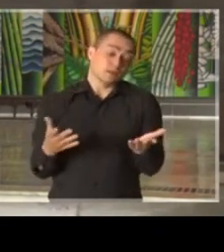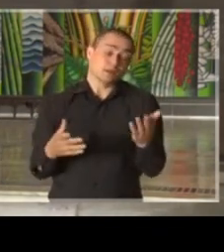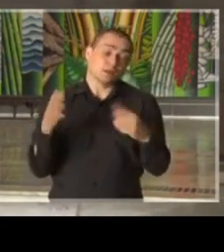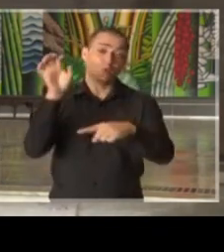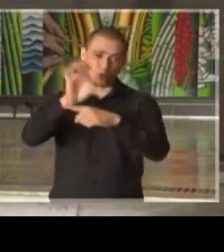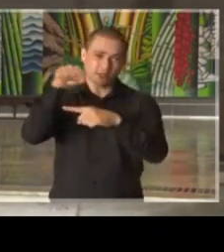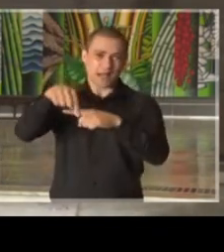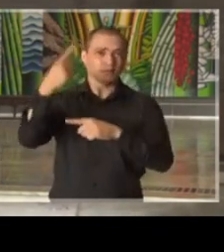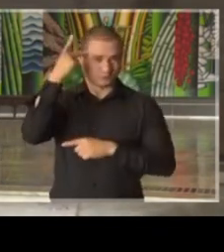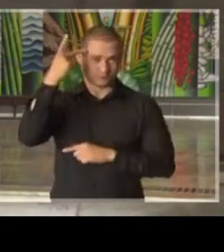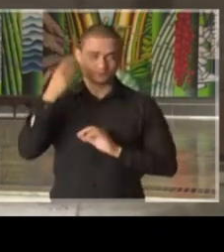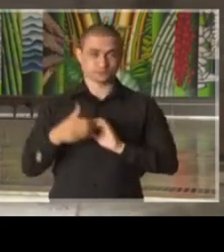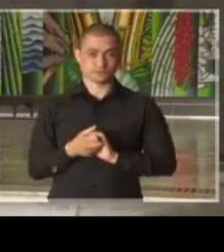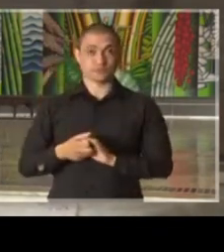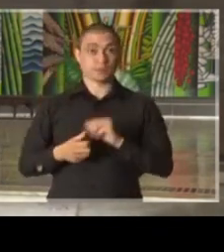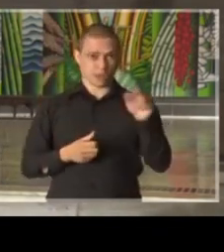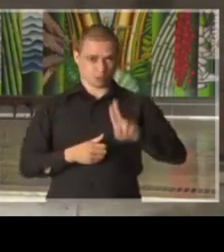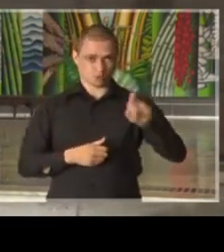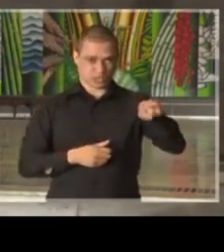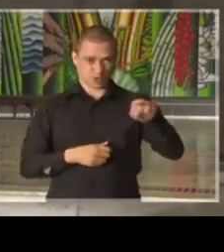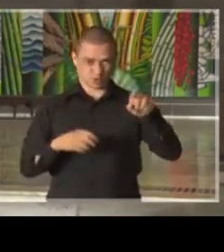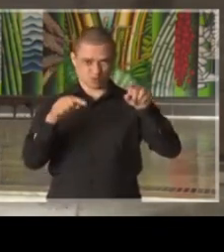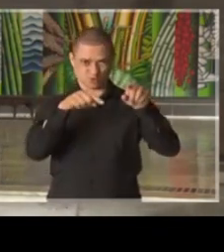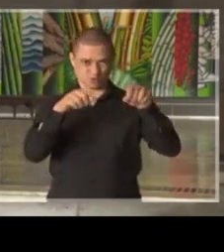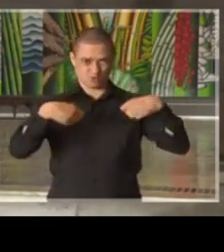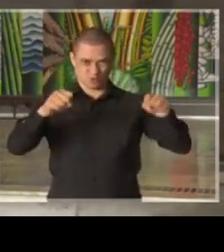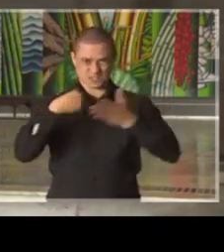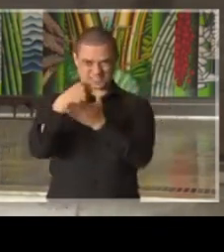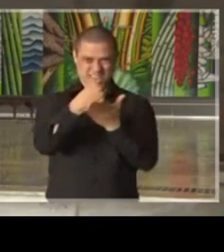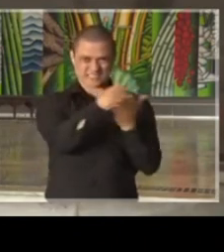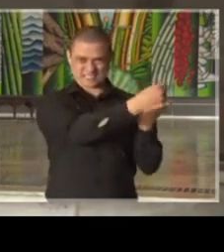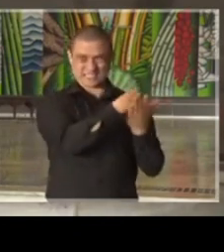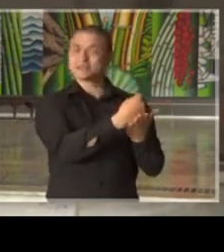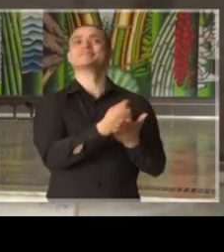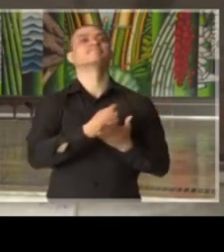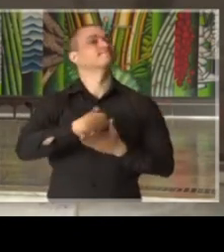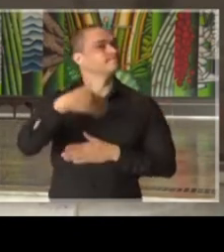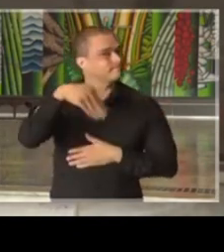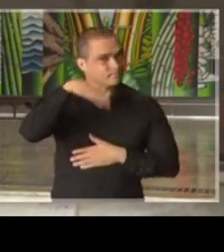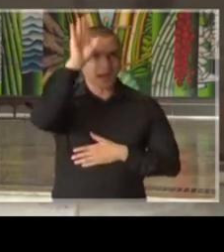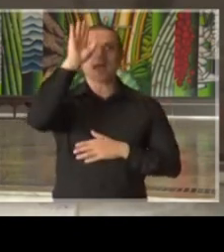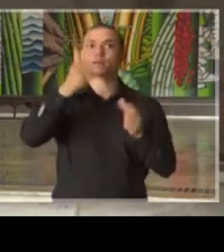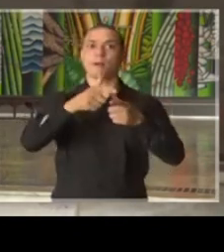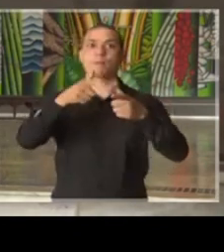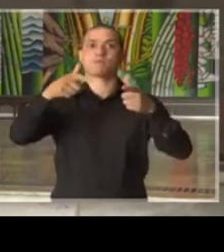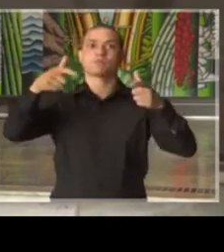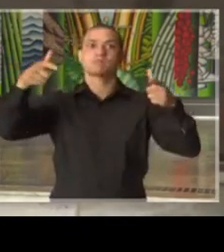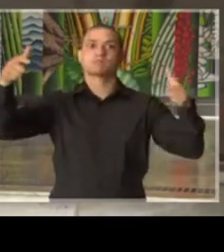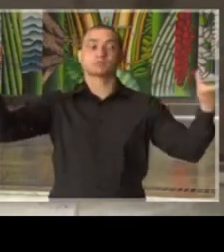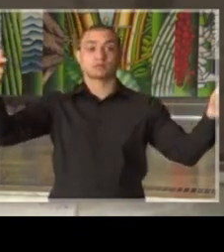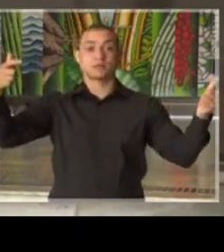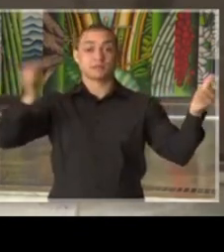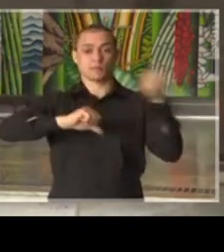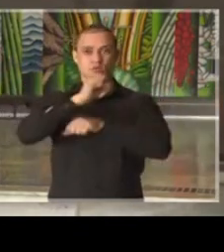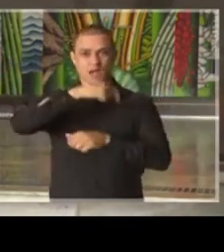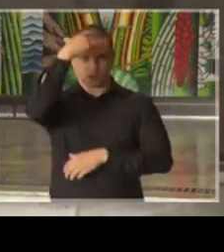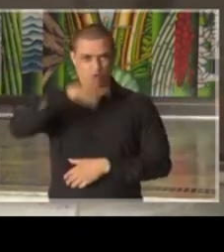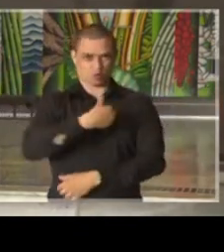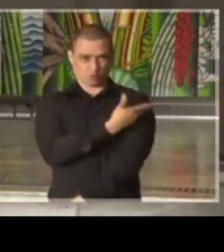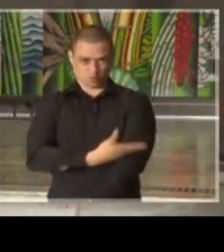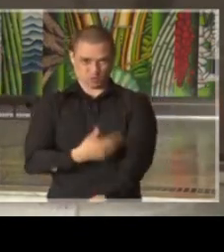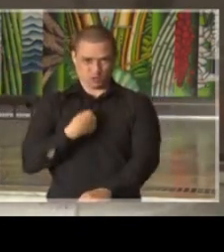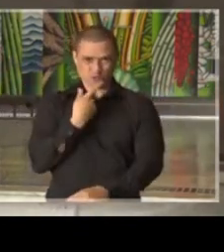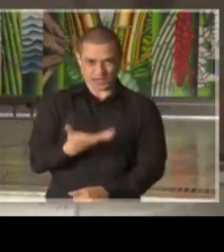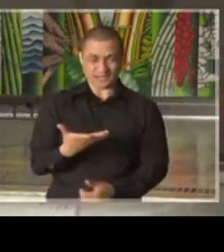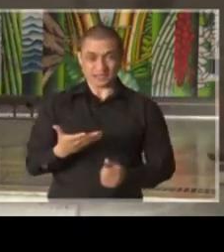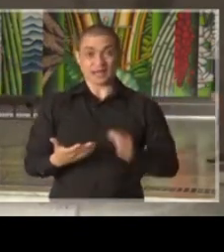de São Paulo. A utilização do sistema de delivery cada vez será mais intensa na mudança de hábito que eu há pouco comentava.